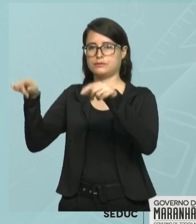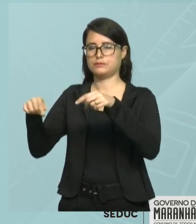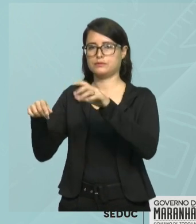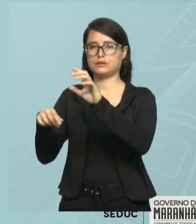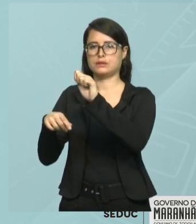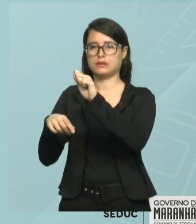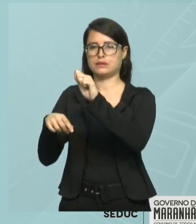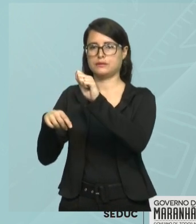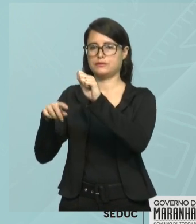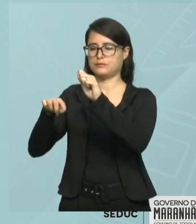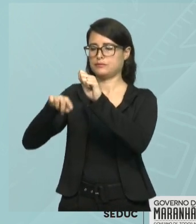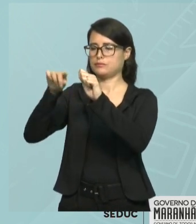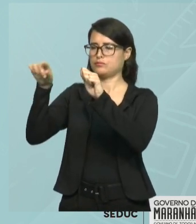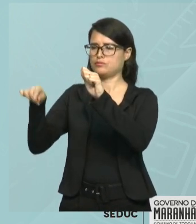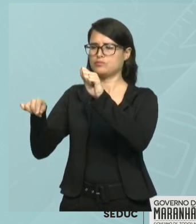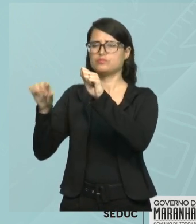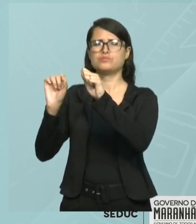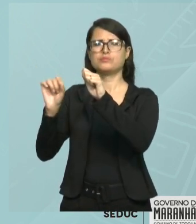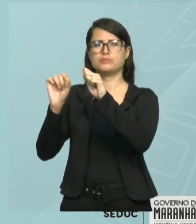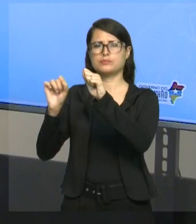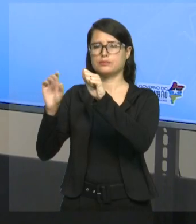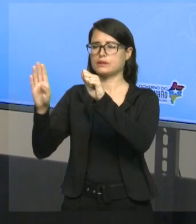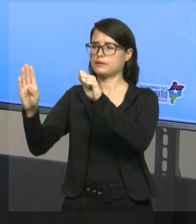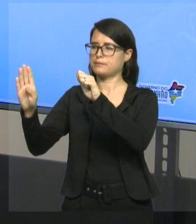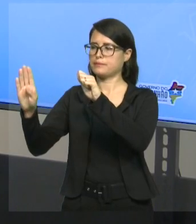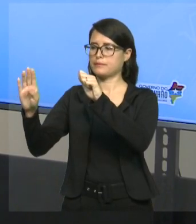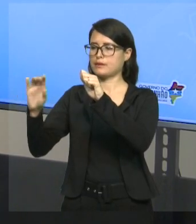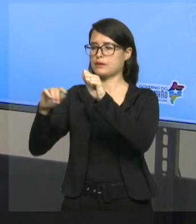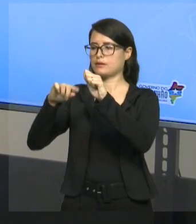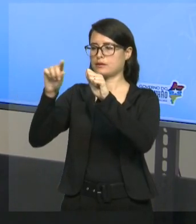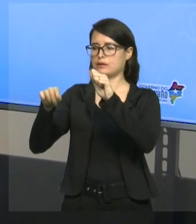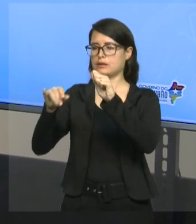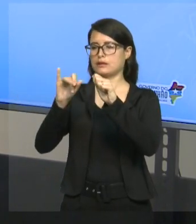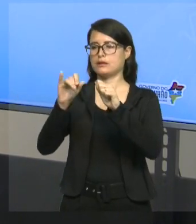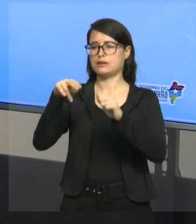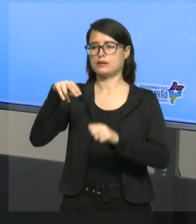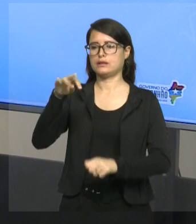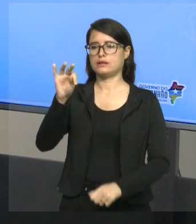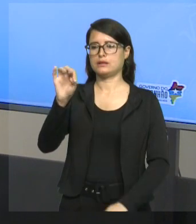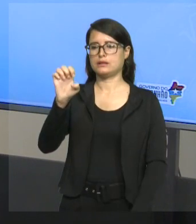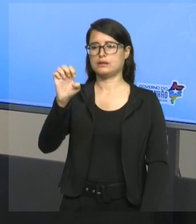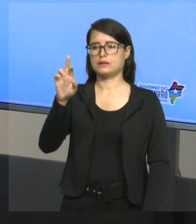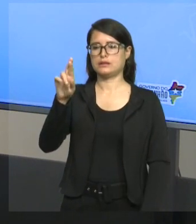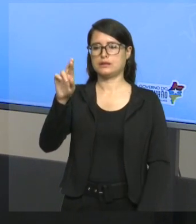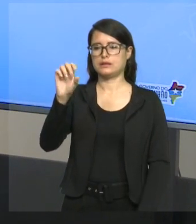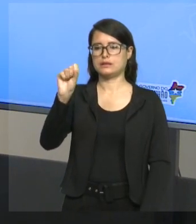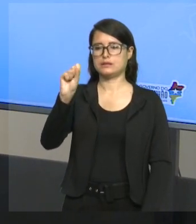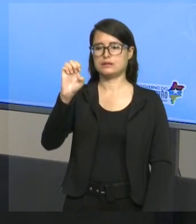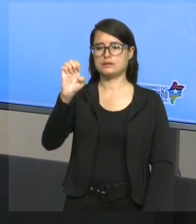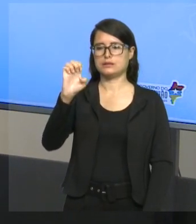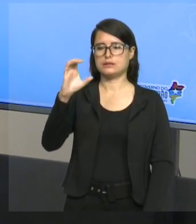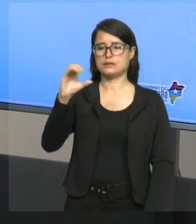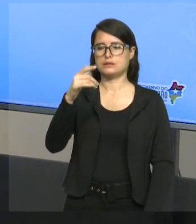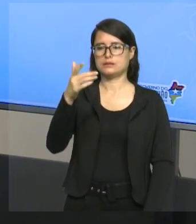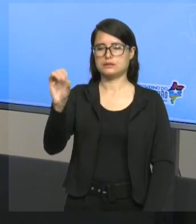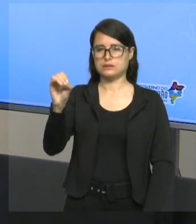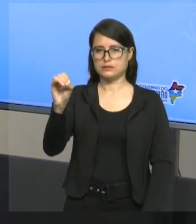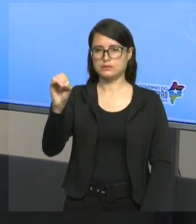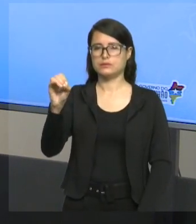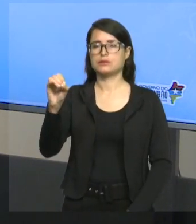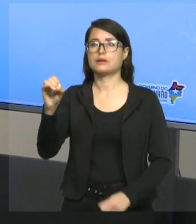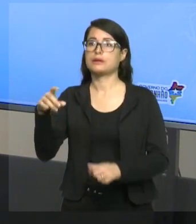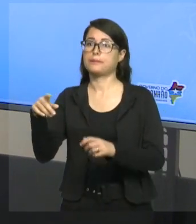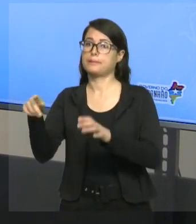interseção? A interseção é aquilo que é comum. são os elementos que pertencem tanto ao conjunto A